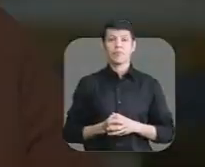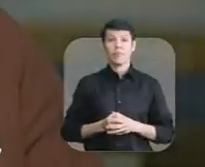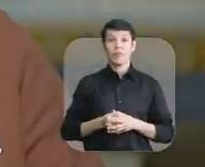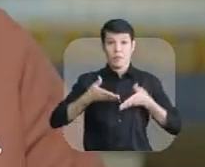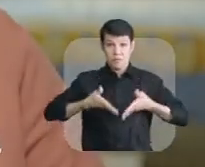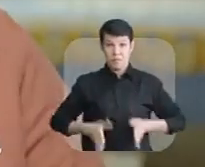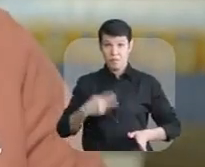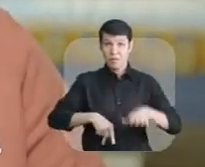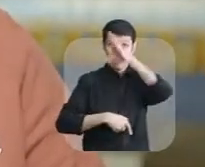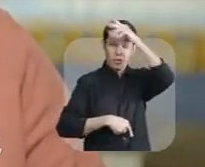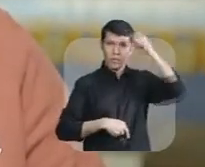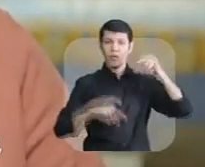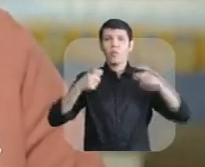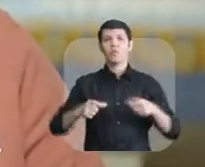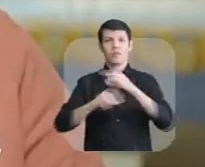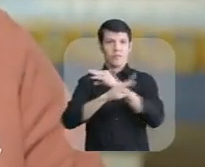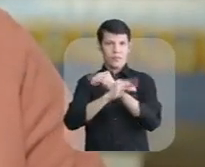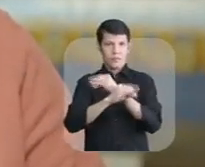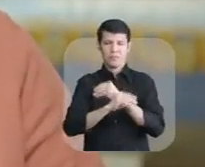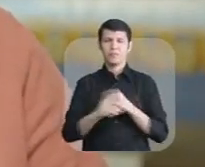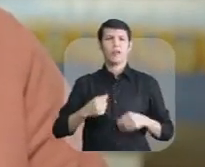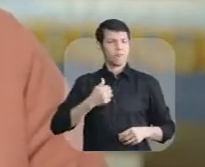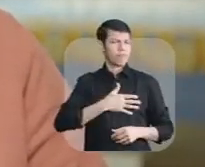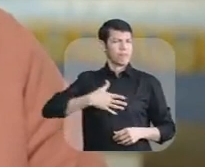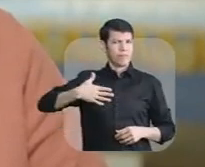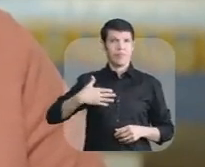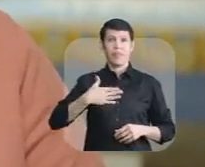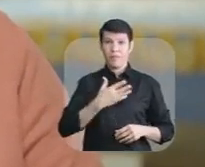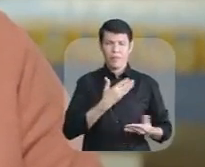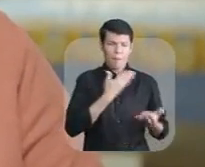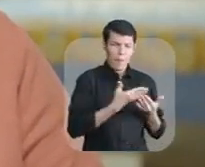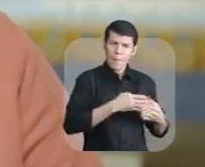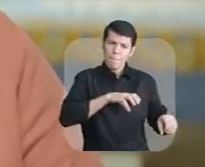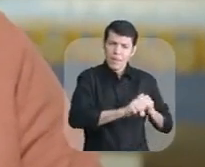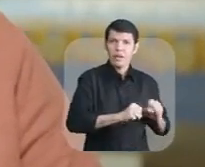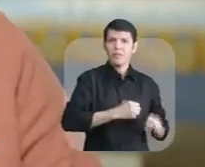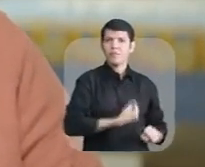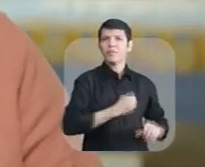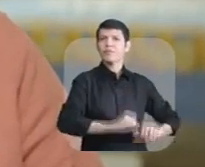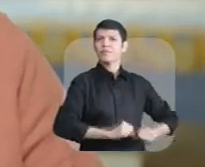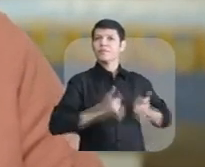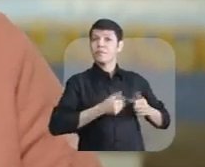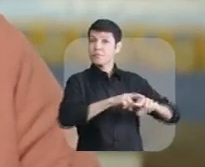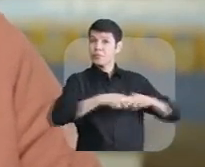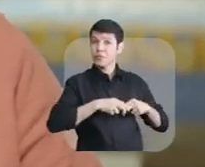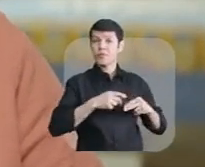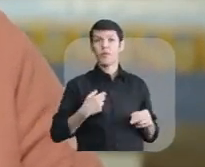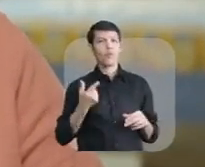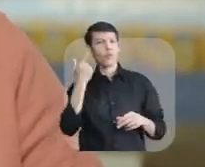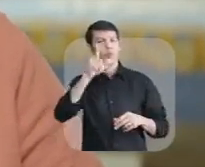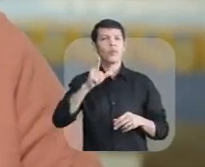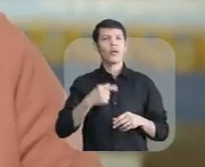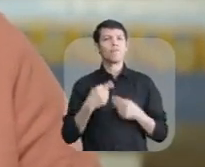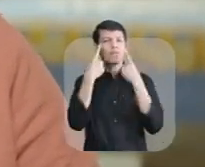Sou Manauara, nascida e criada no Coroado com muito orgulho Minha vida foi transformada pelos estudos E foi através dessa